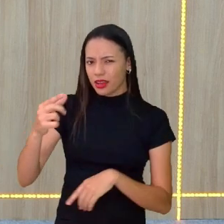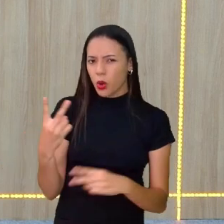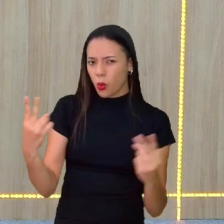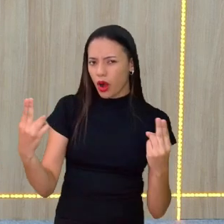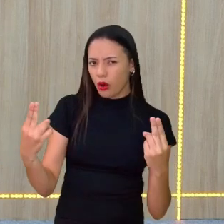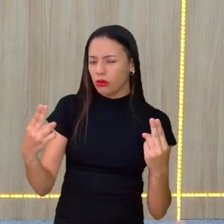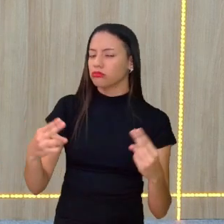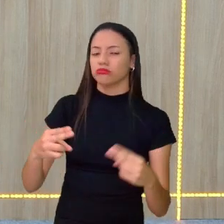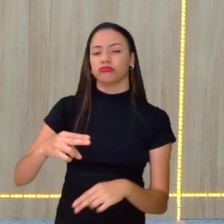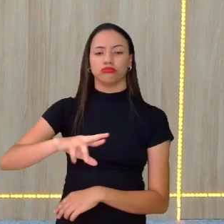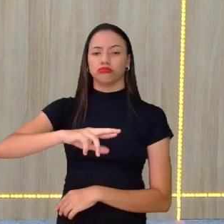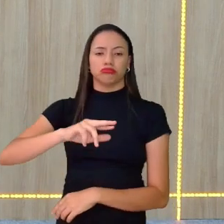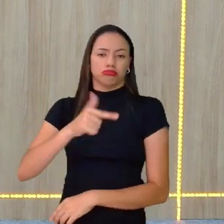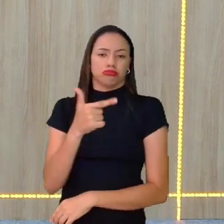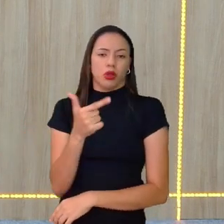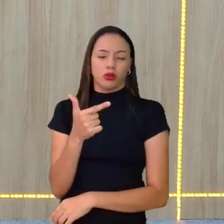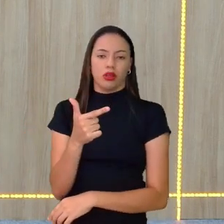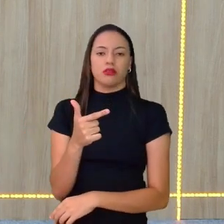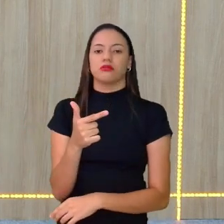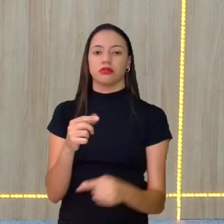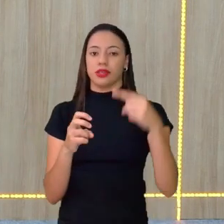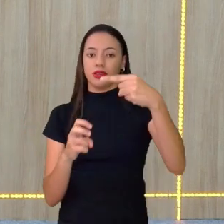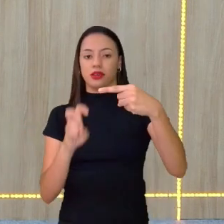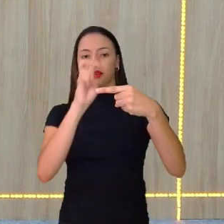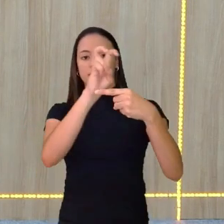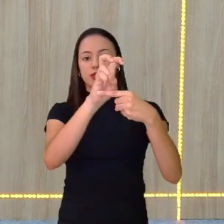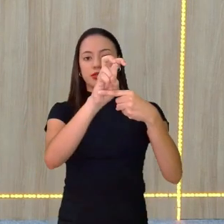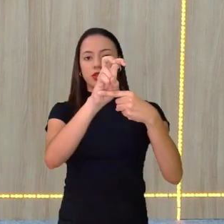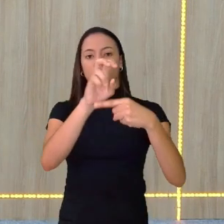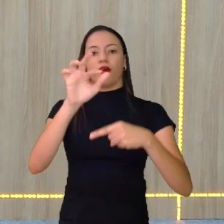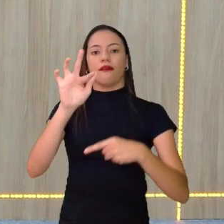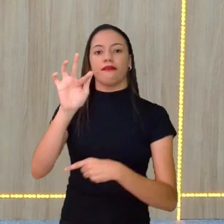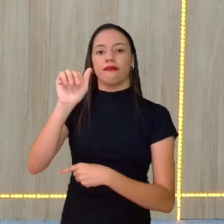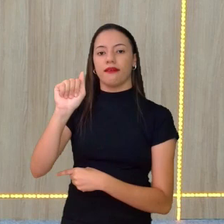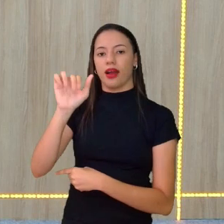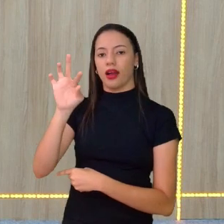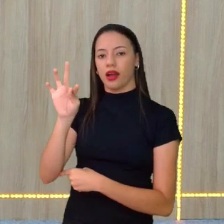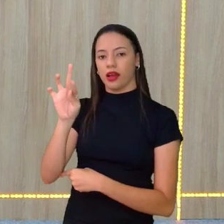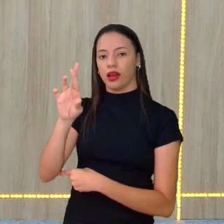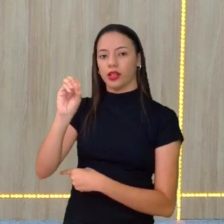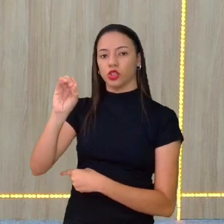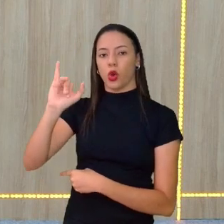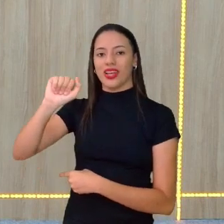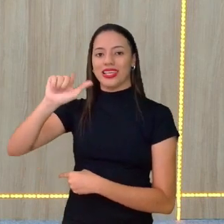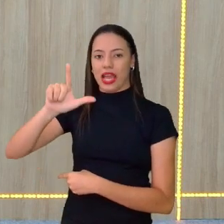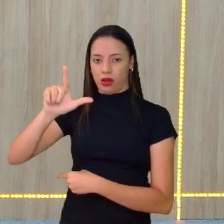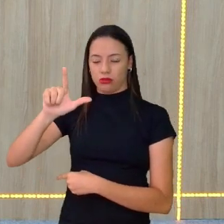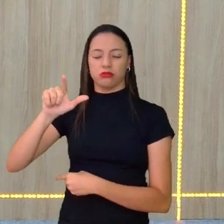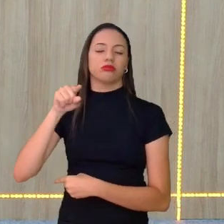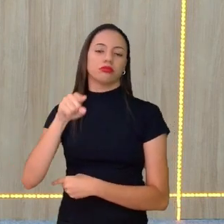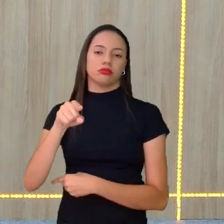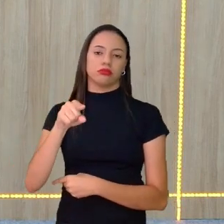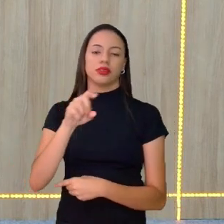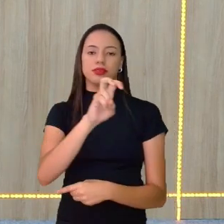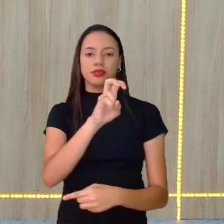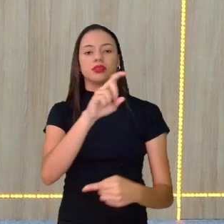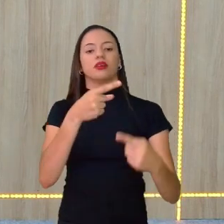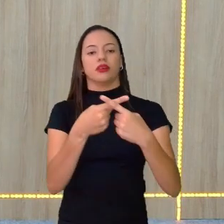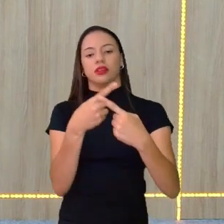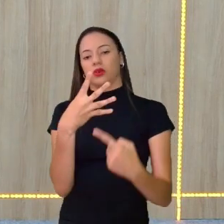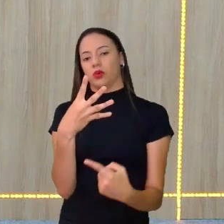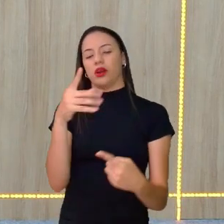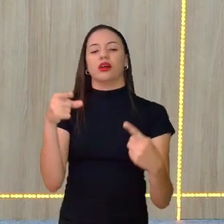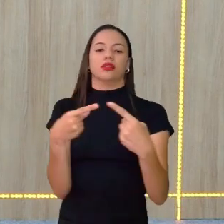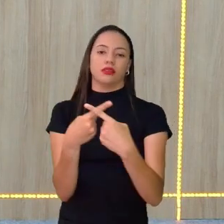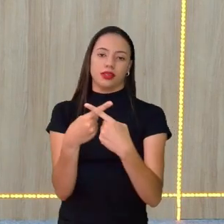Se não tem nada igual, vai ser 5 fatorial. 5 fatorial, 5 vezes 4,